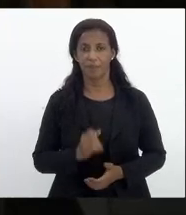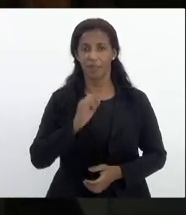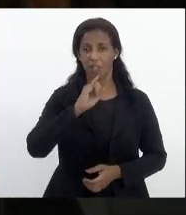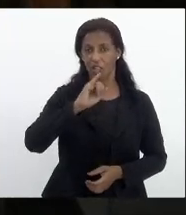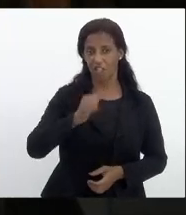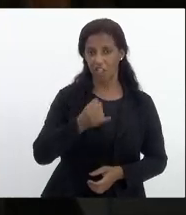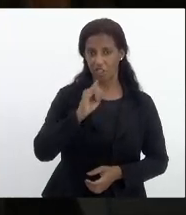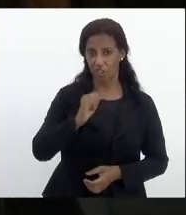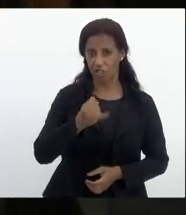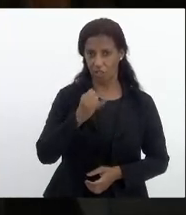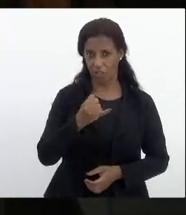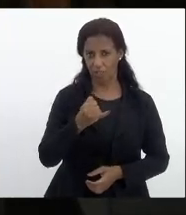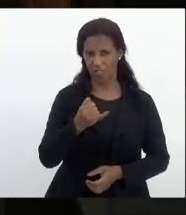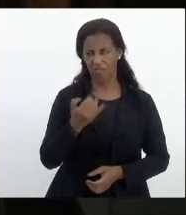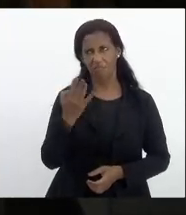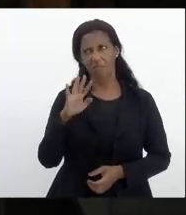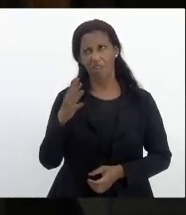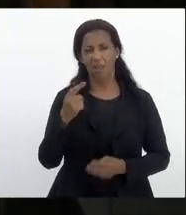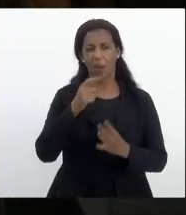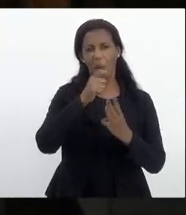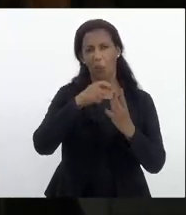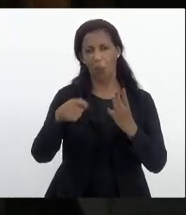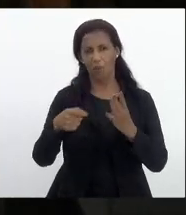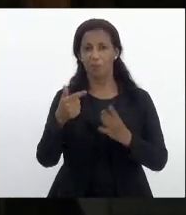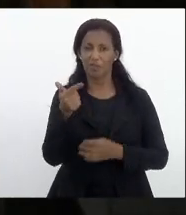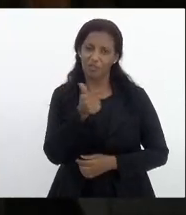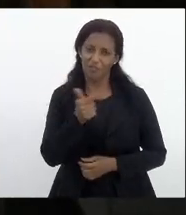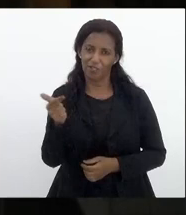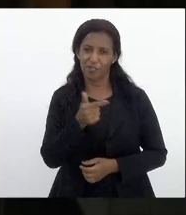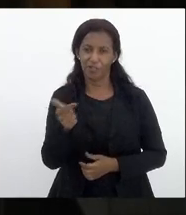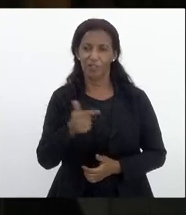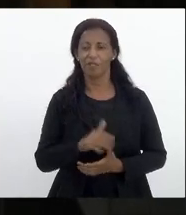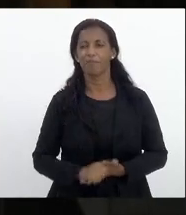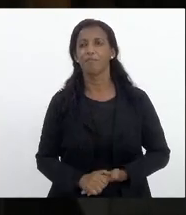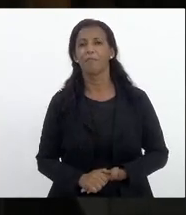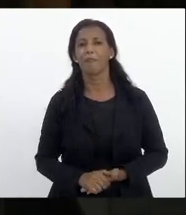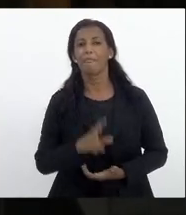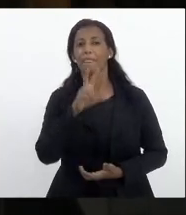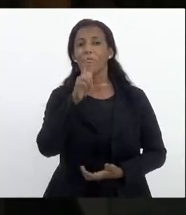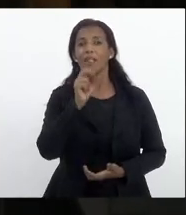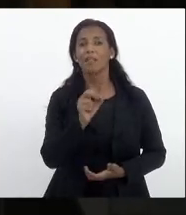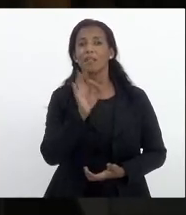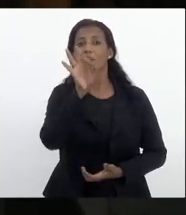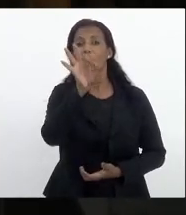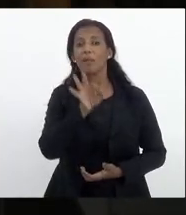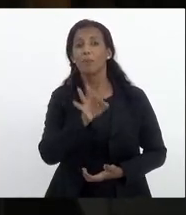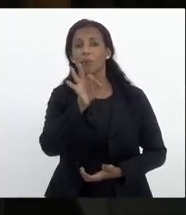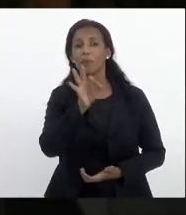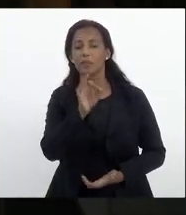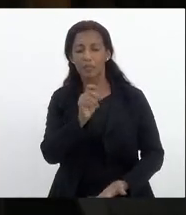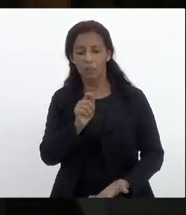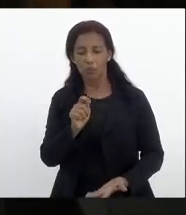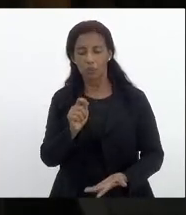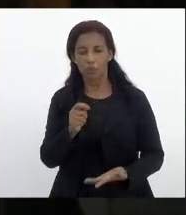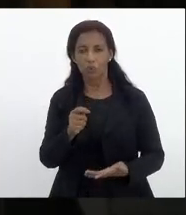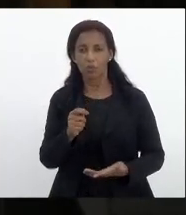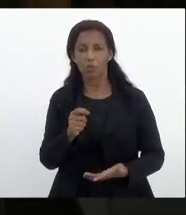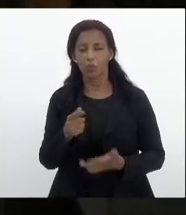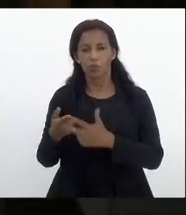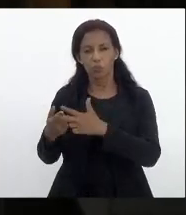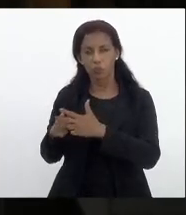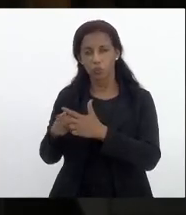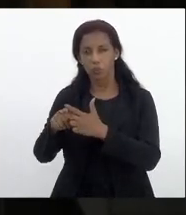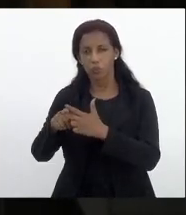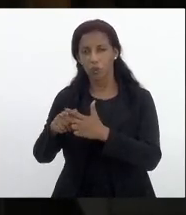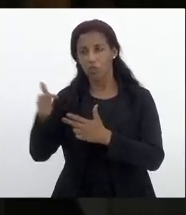janeiro daqui a quatro meses de 22 50 por cento da reposição